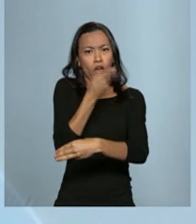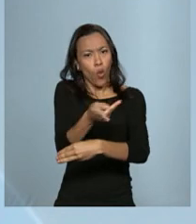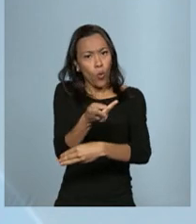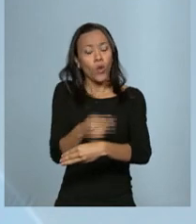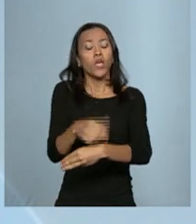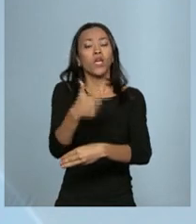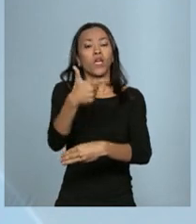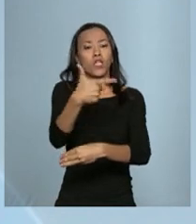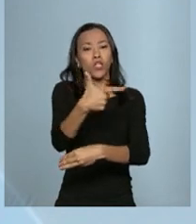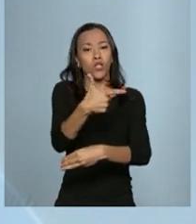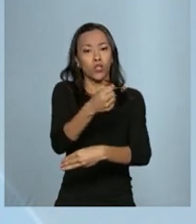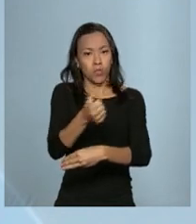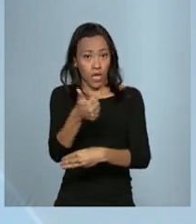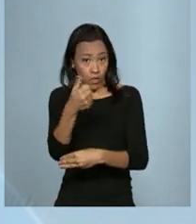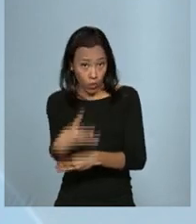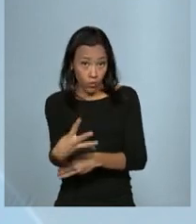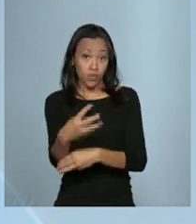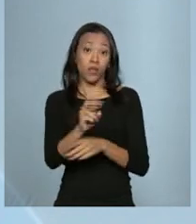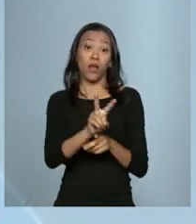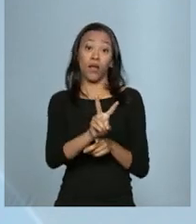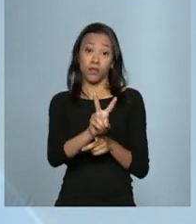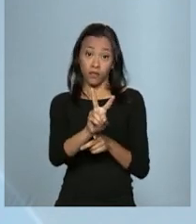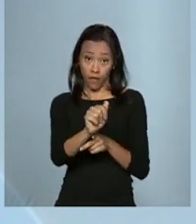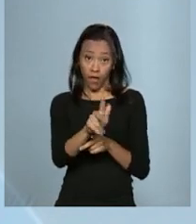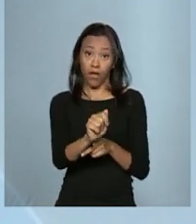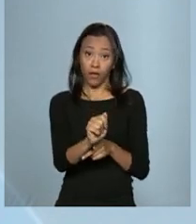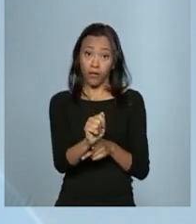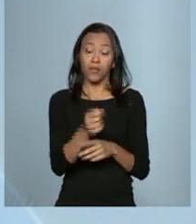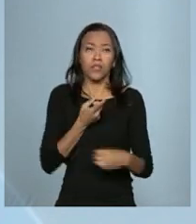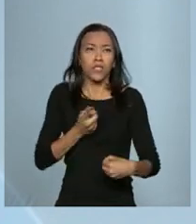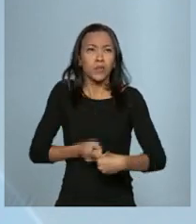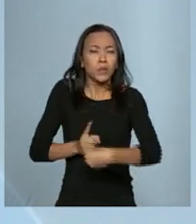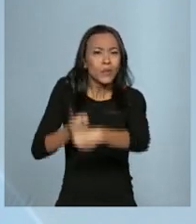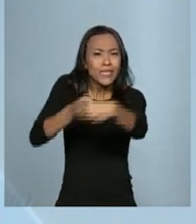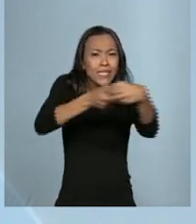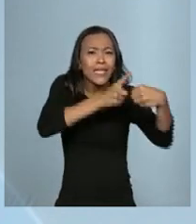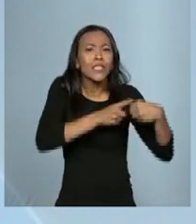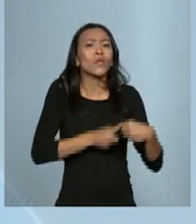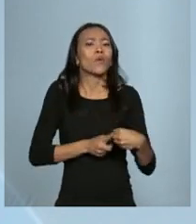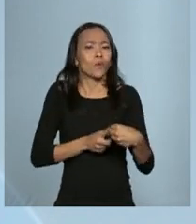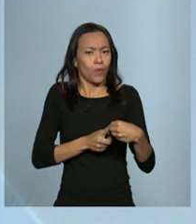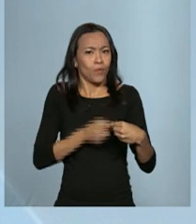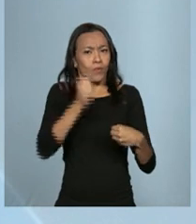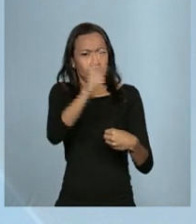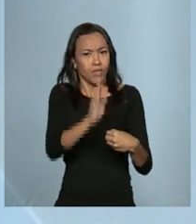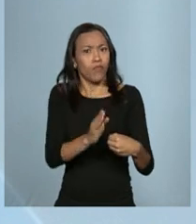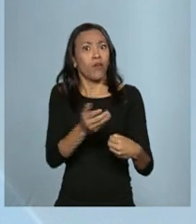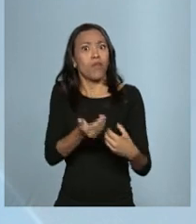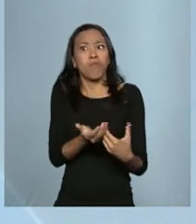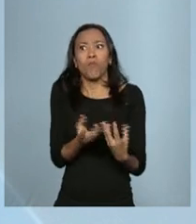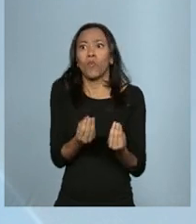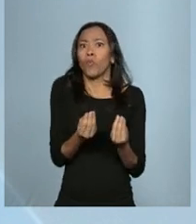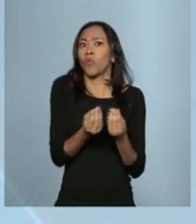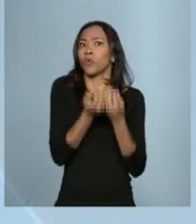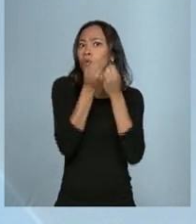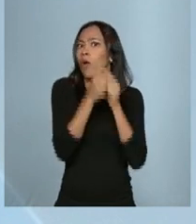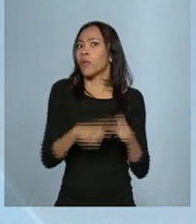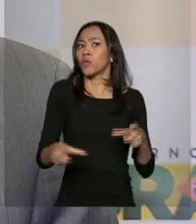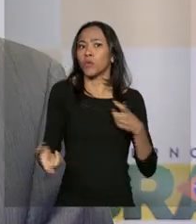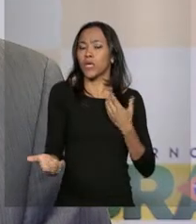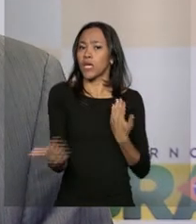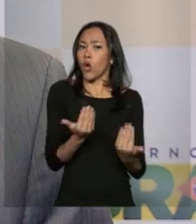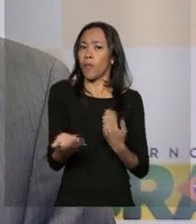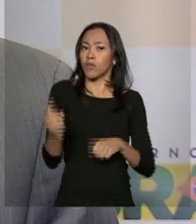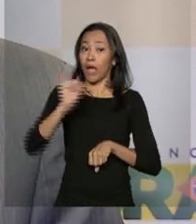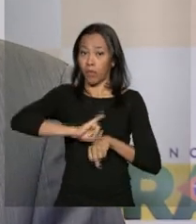pela primeira vez, a proporção de vagas oferecidas em municípios do interior foi maior do que a oferta nas capitais.